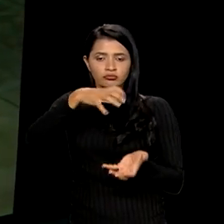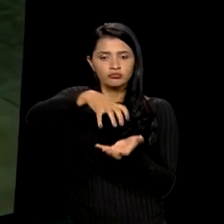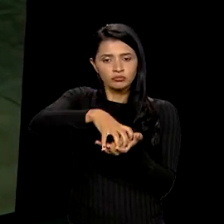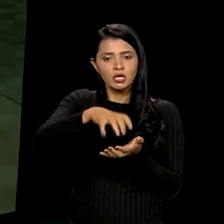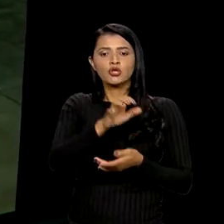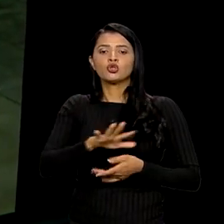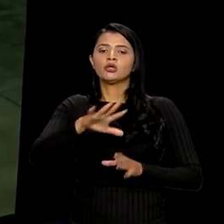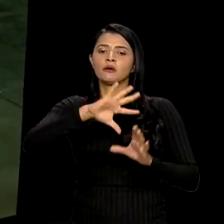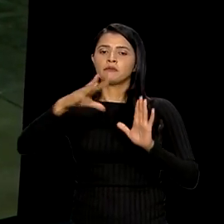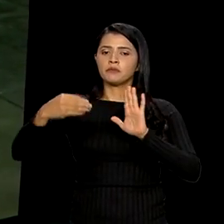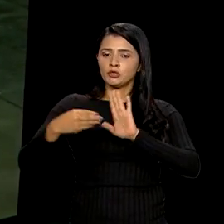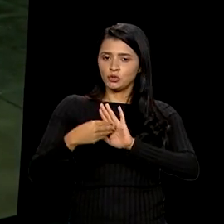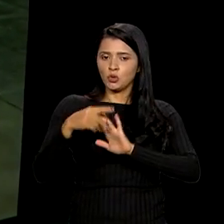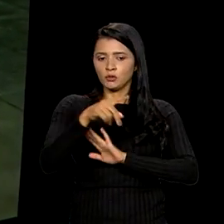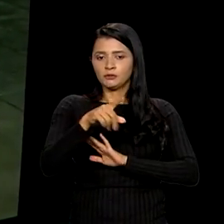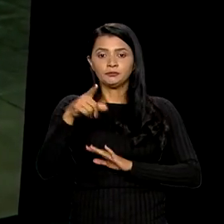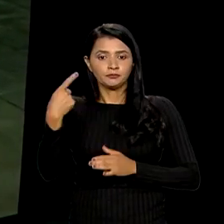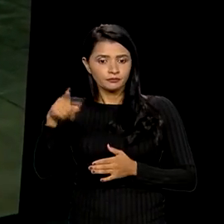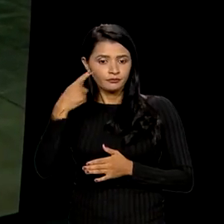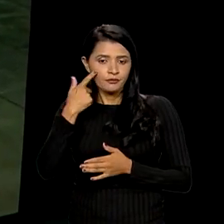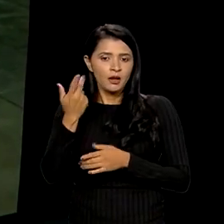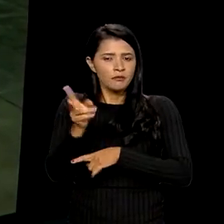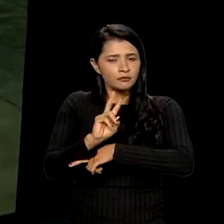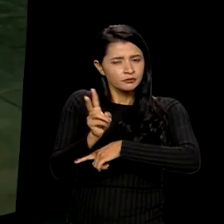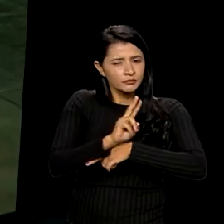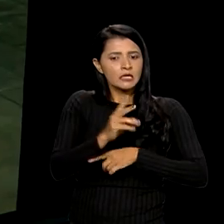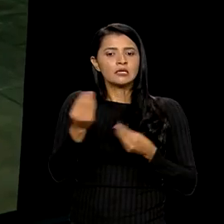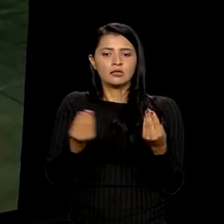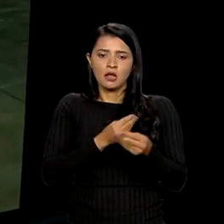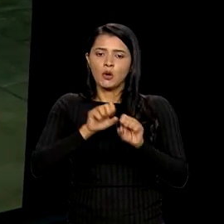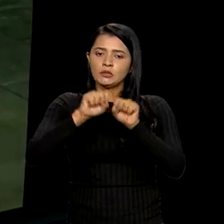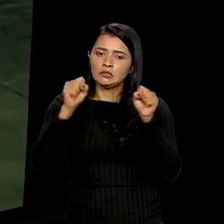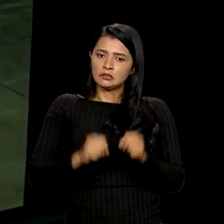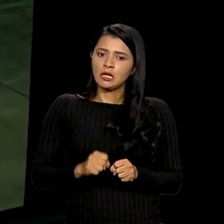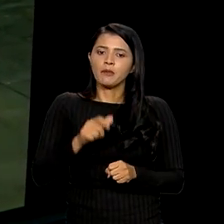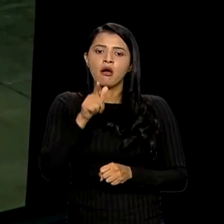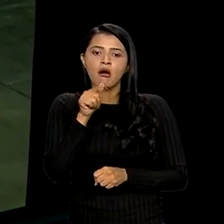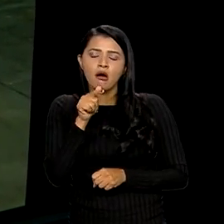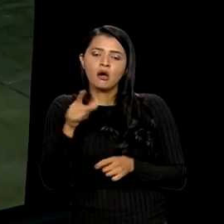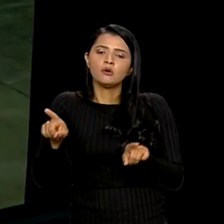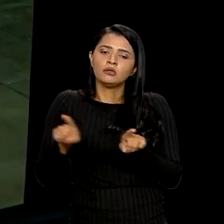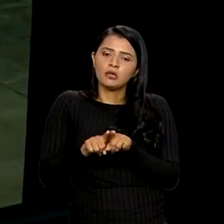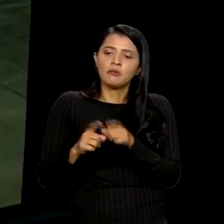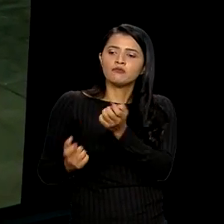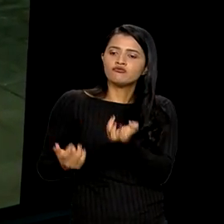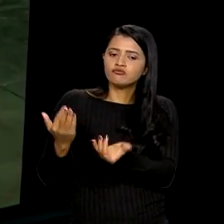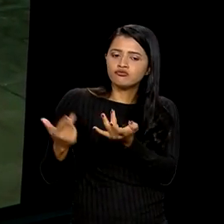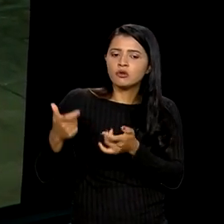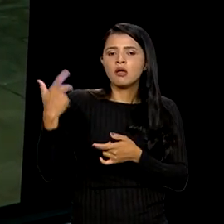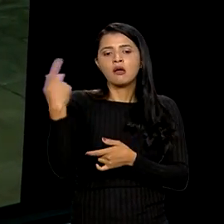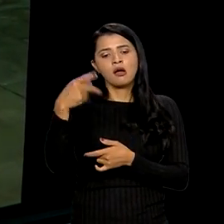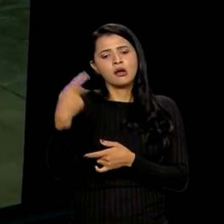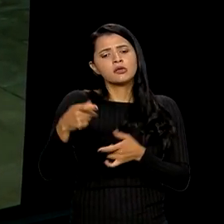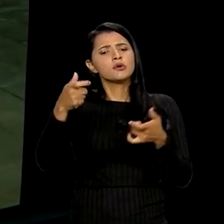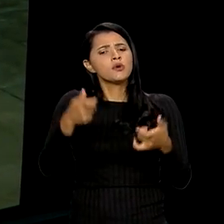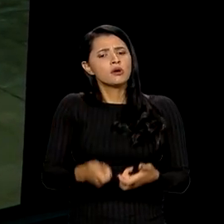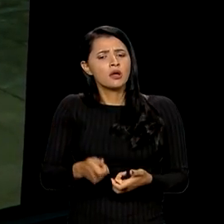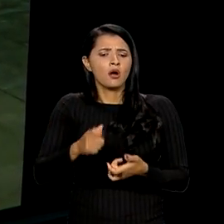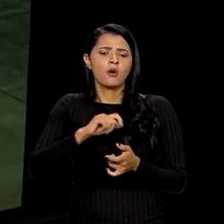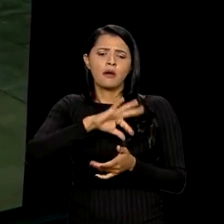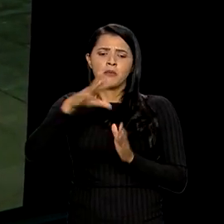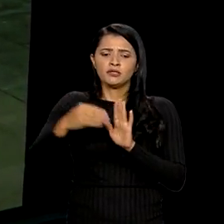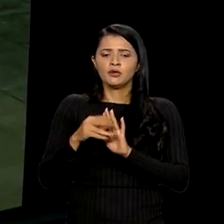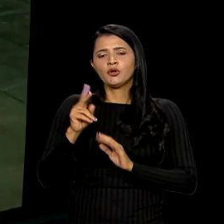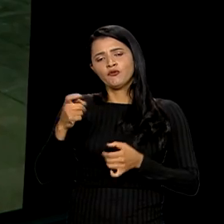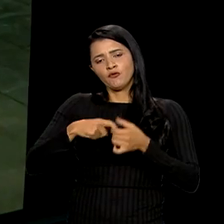Regional da Amazônia. Essa ferramenta aí que serve para monitorar o sistema hidrológico, também queimadas na região da Amazônia. E a